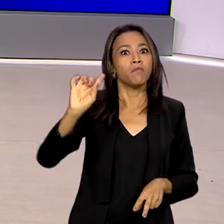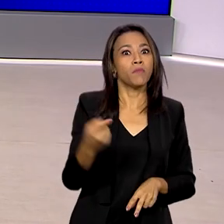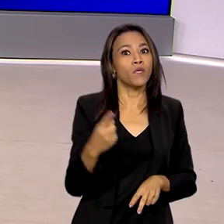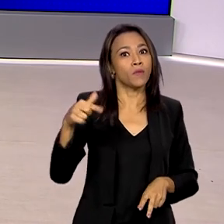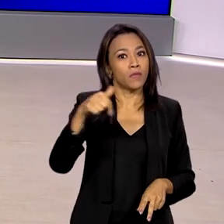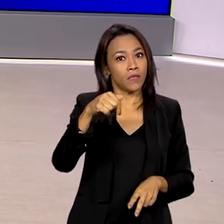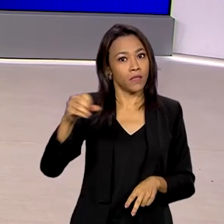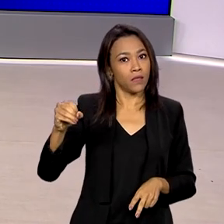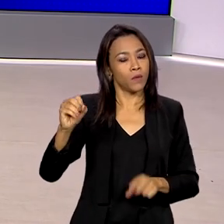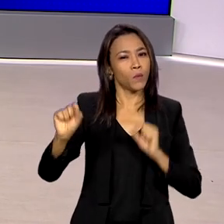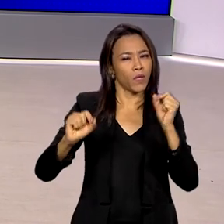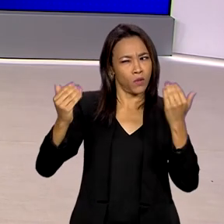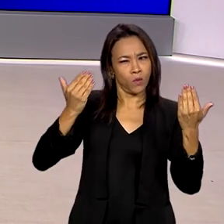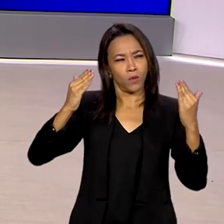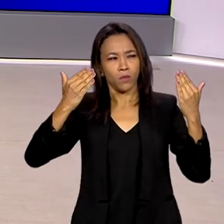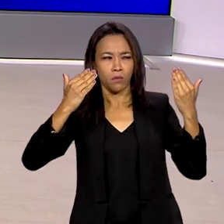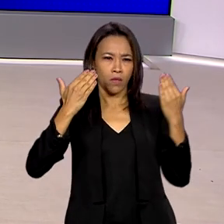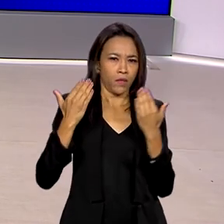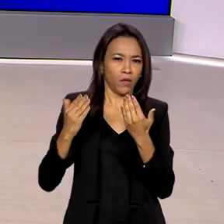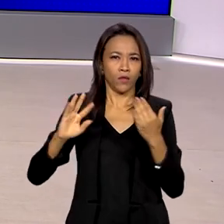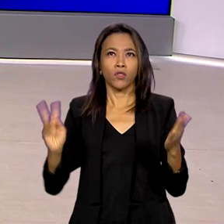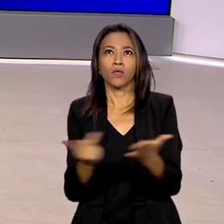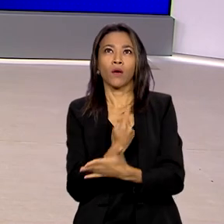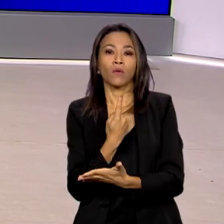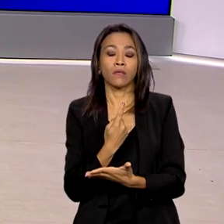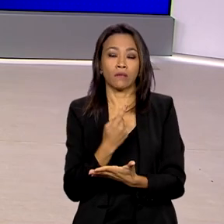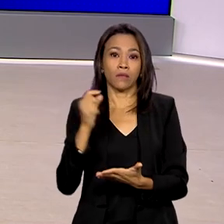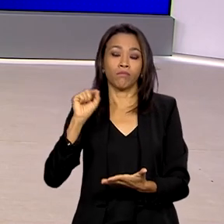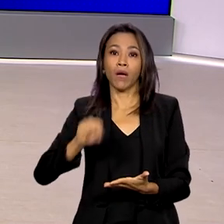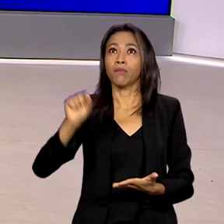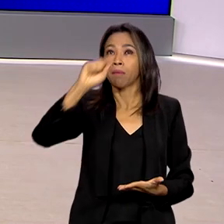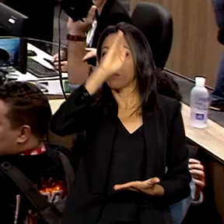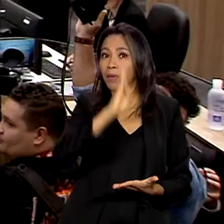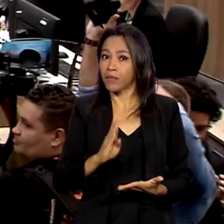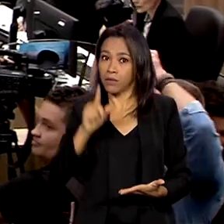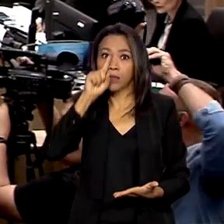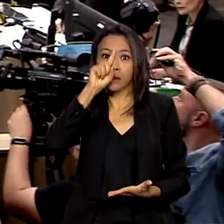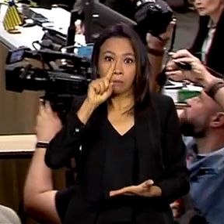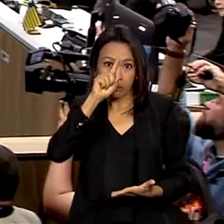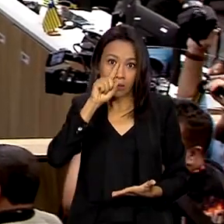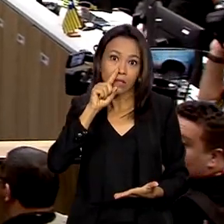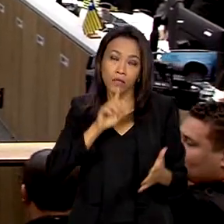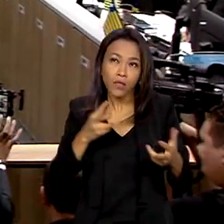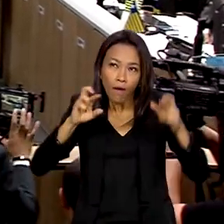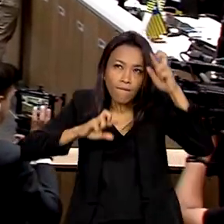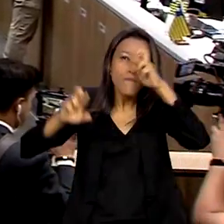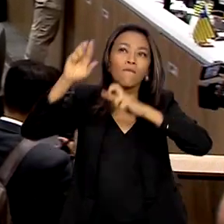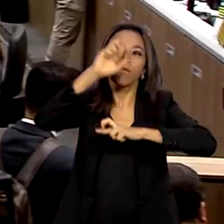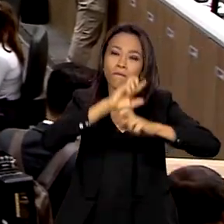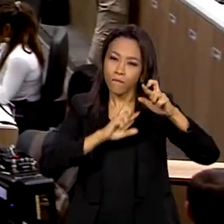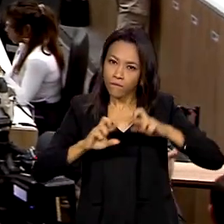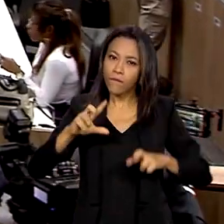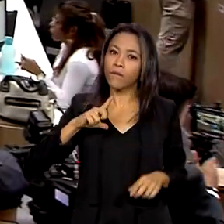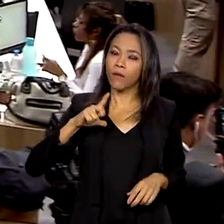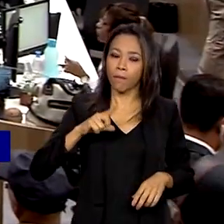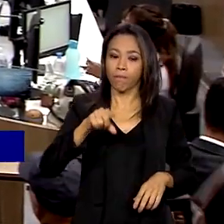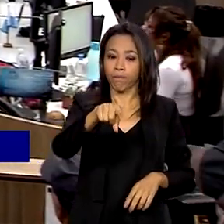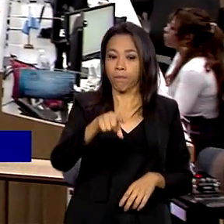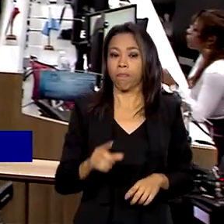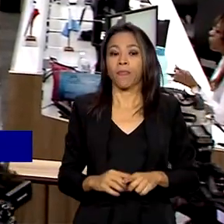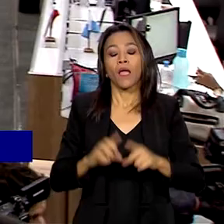suspeitos de ataques no país que estão sendo investigados. A Operação Escola Segura está sendo